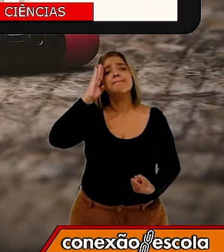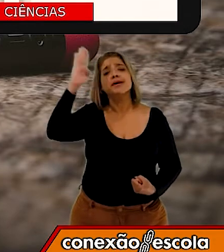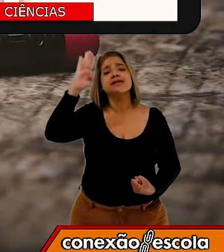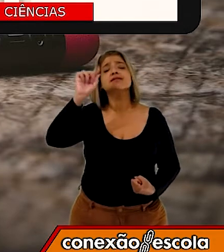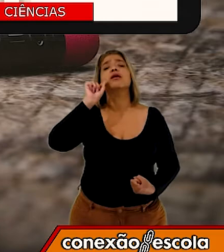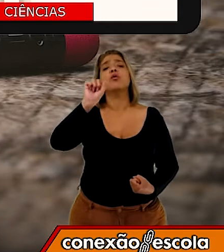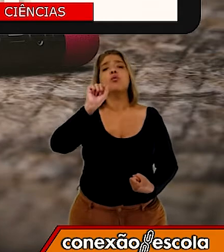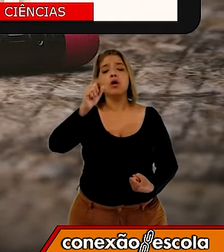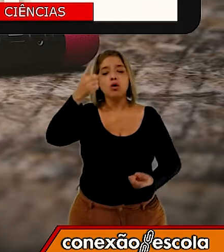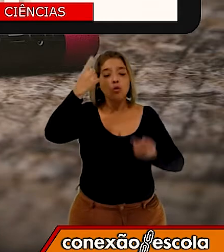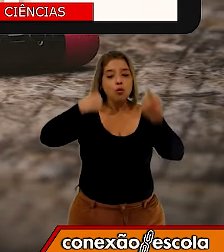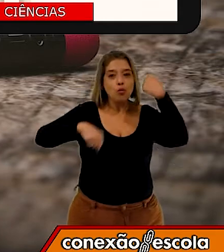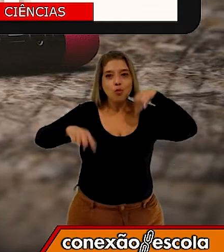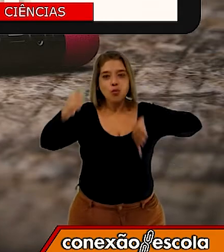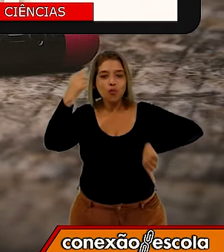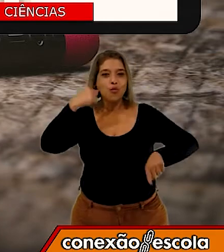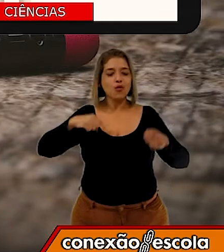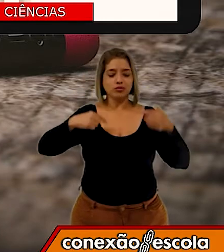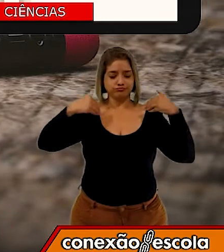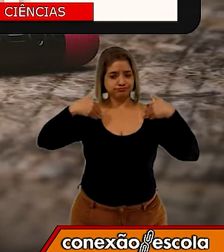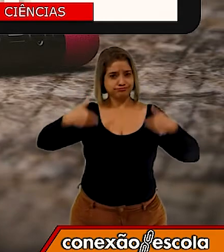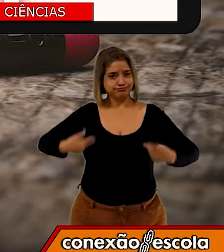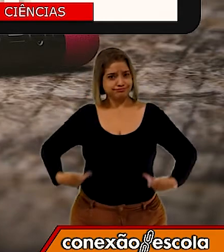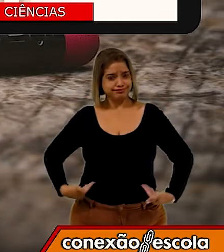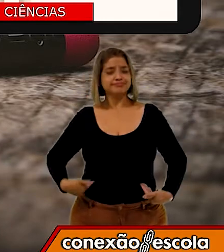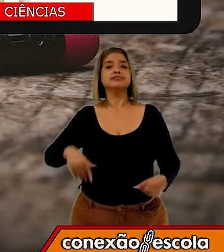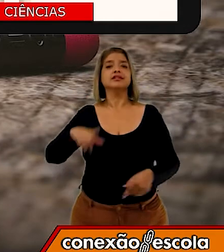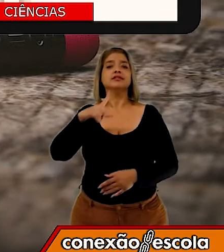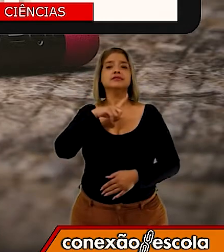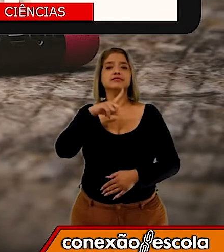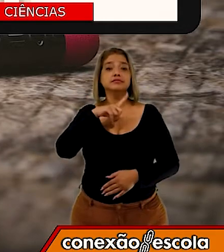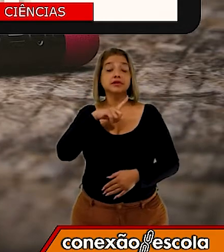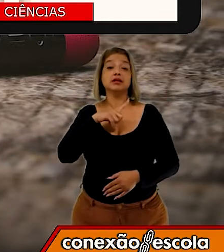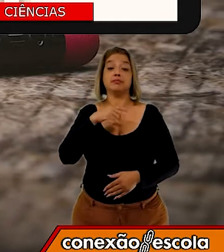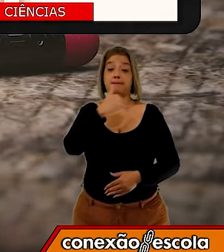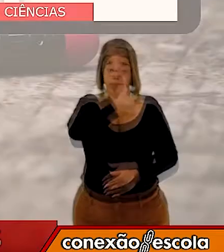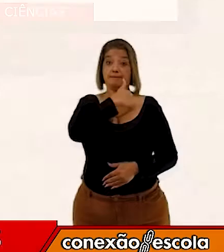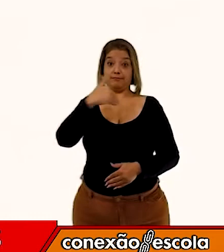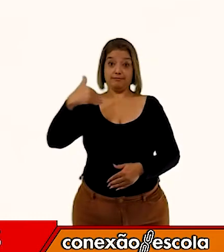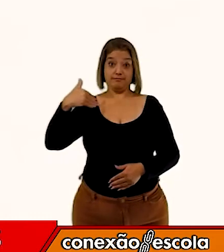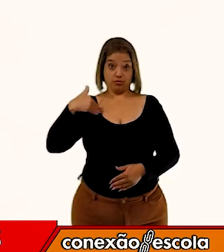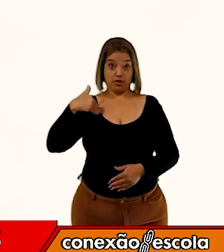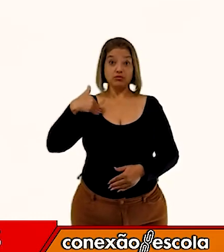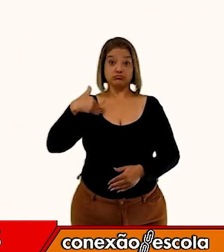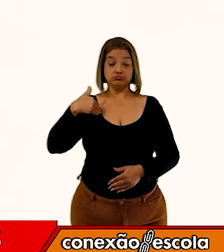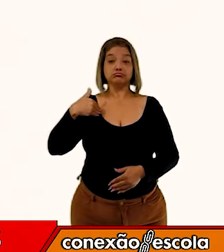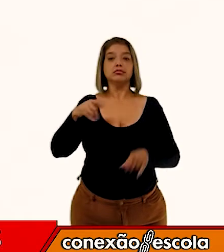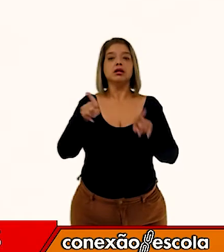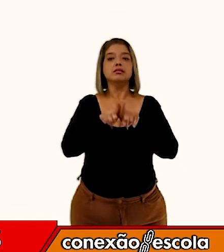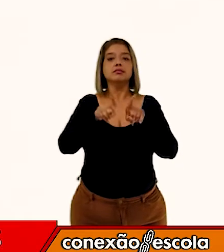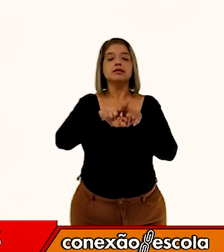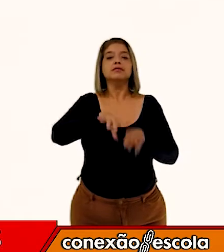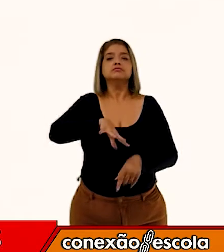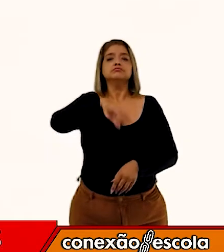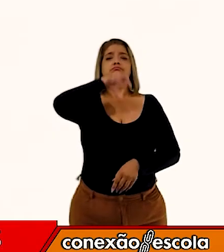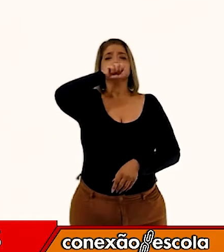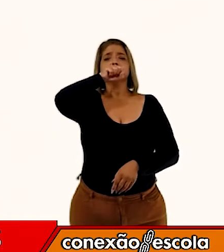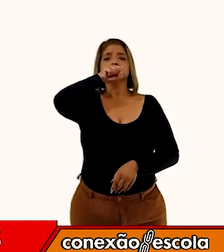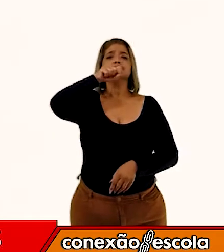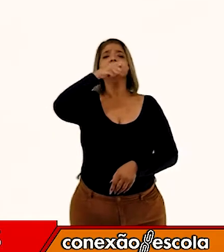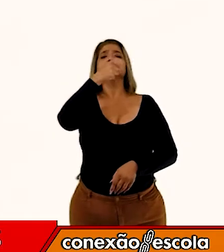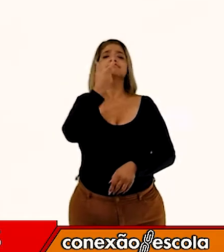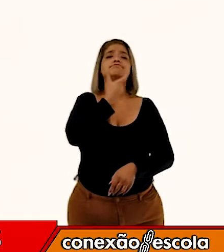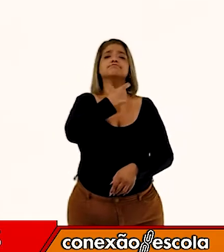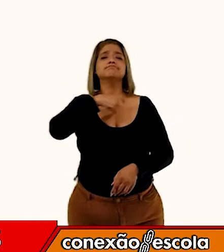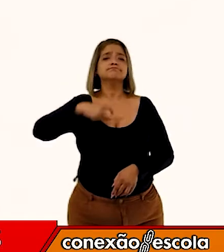sistemas do corpo humano. é constituído pelos pulmões e vias respiratórias,